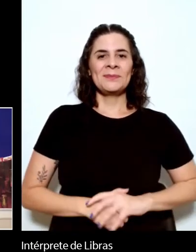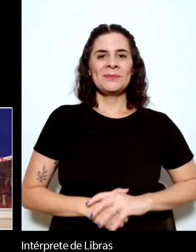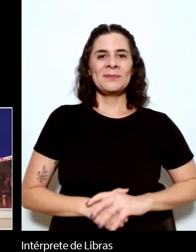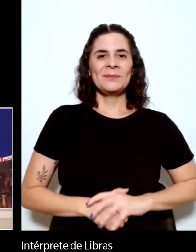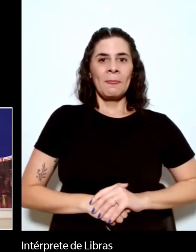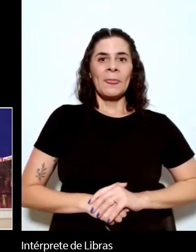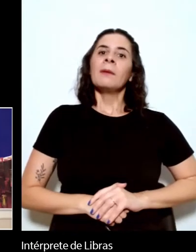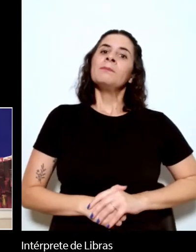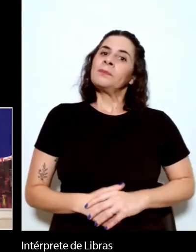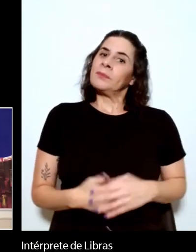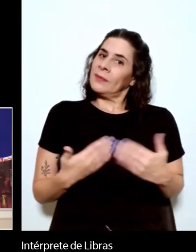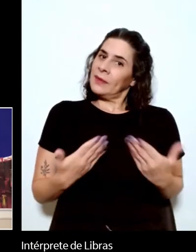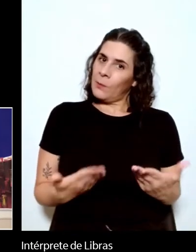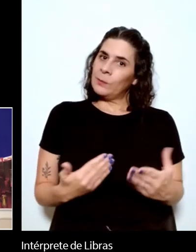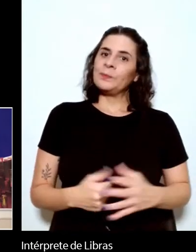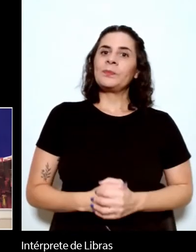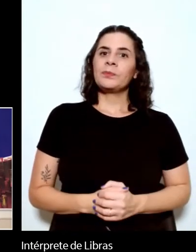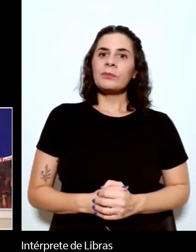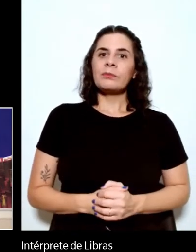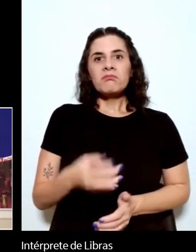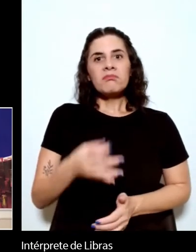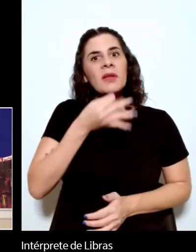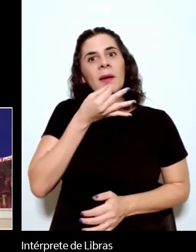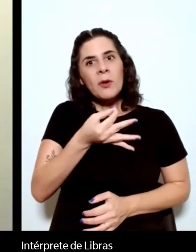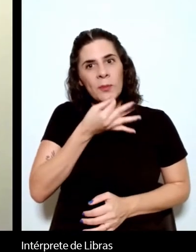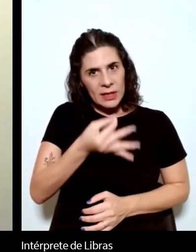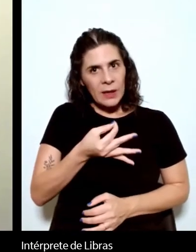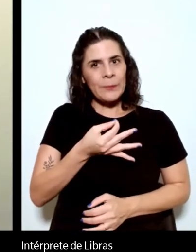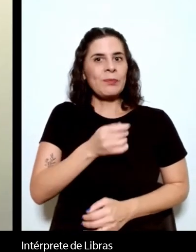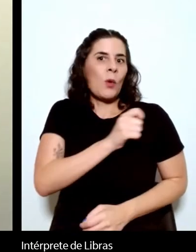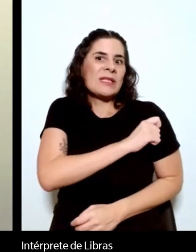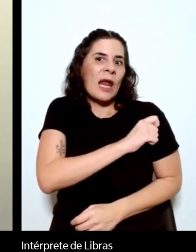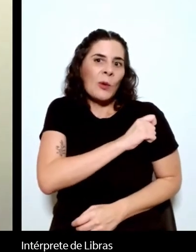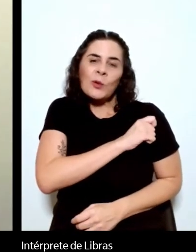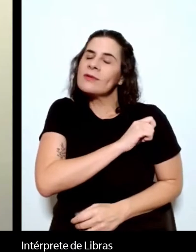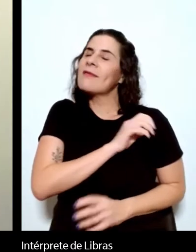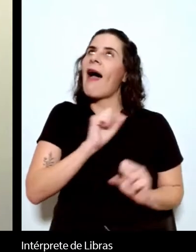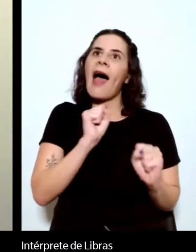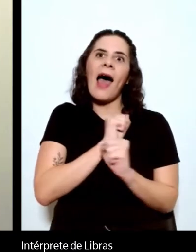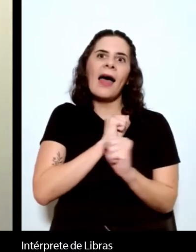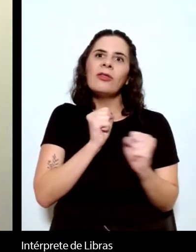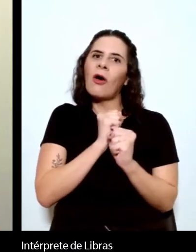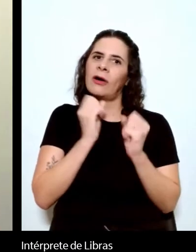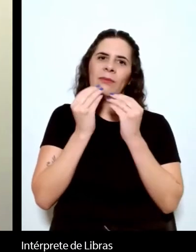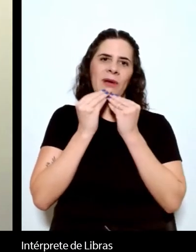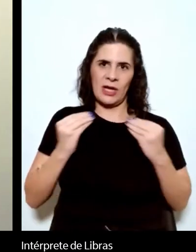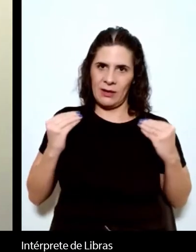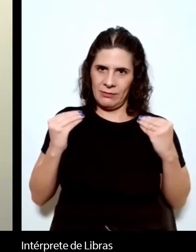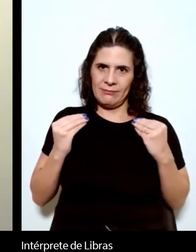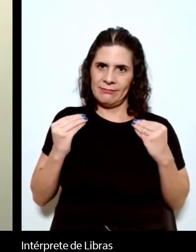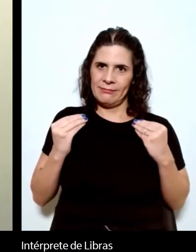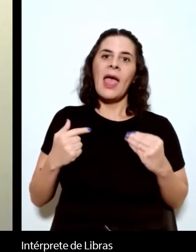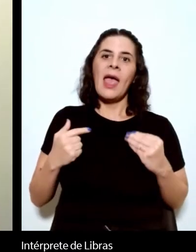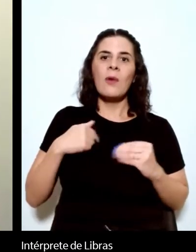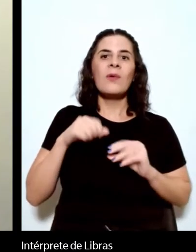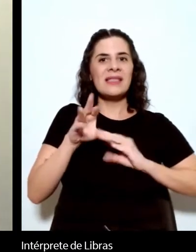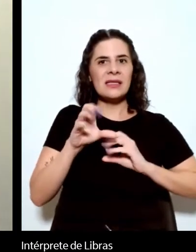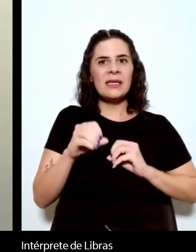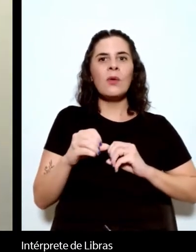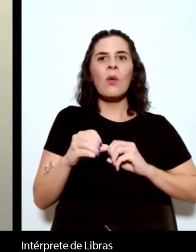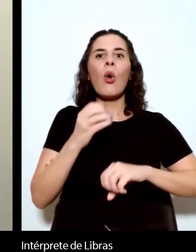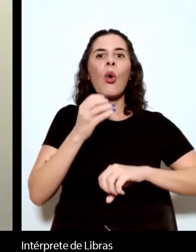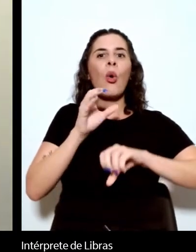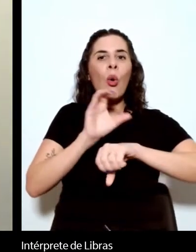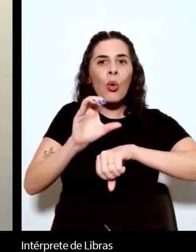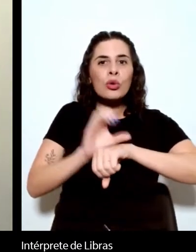Então, eu acho que os alunos, eles adoram o Machado. Eu ensino o Machado em quatro cursos, eu ensino o Machado, na verdade,